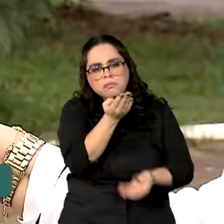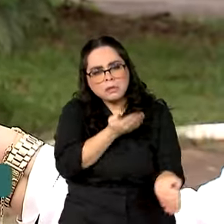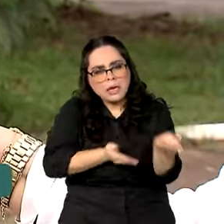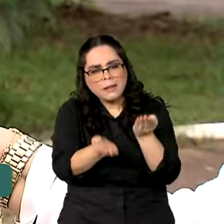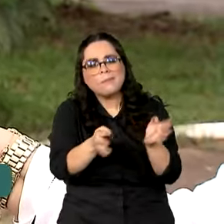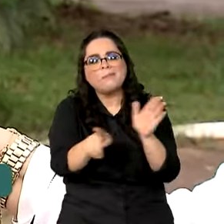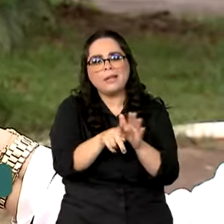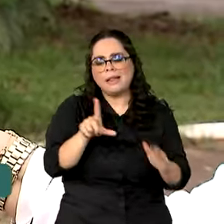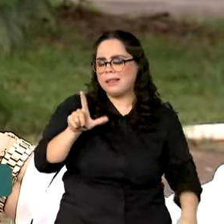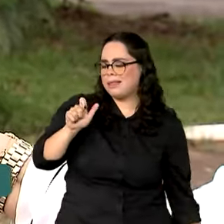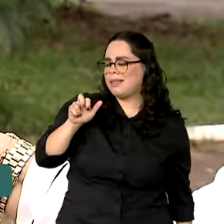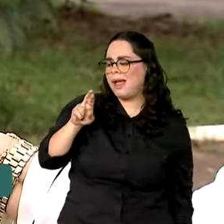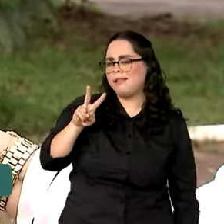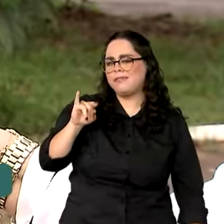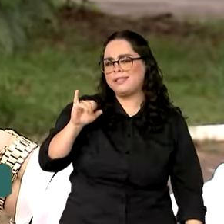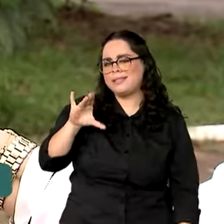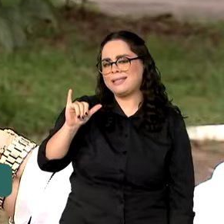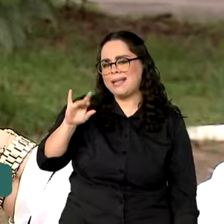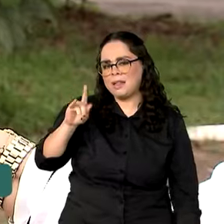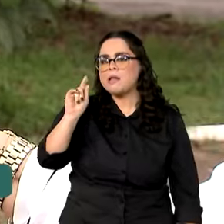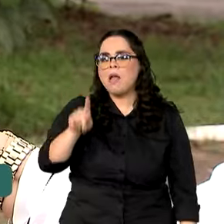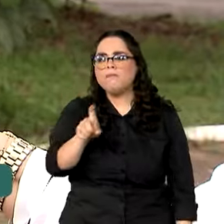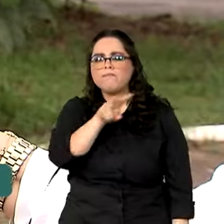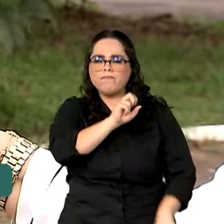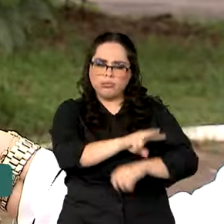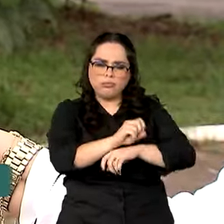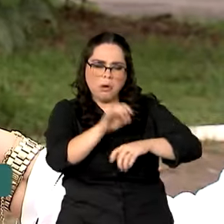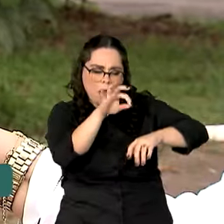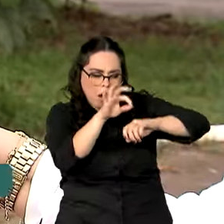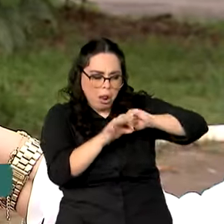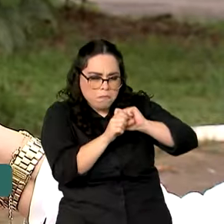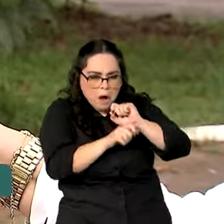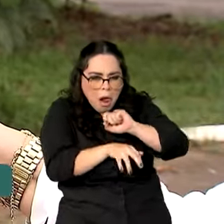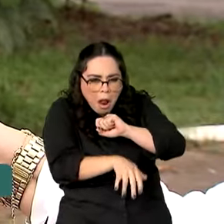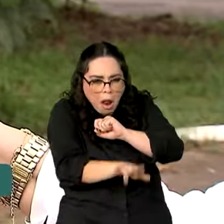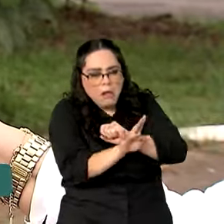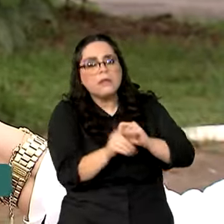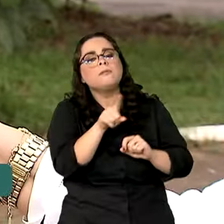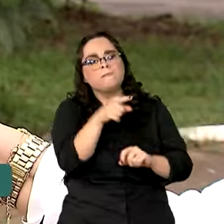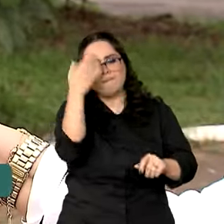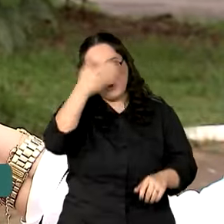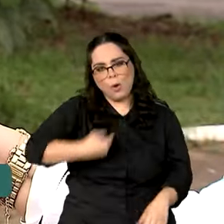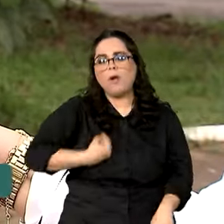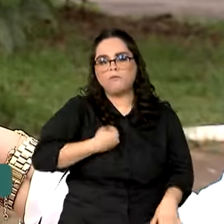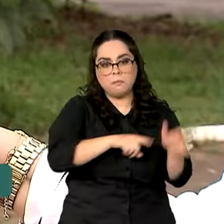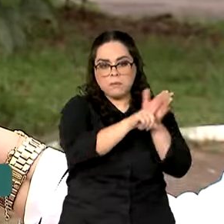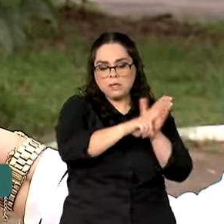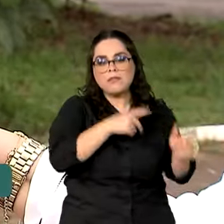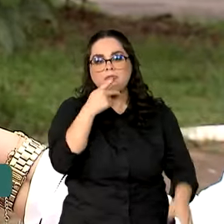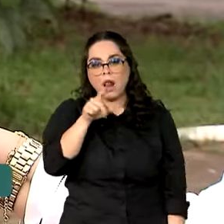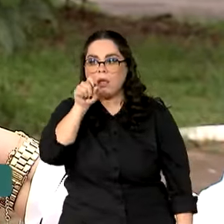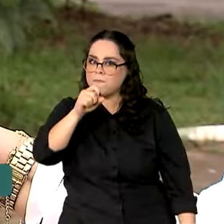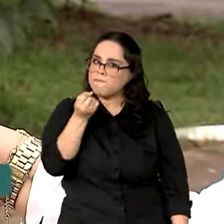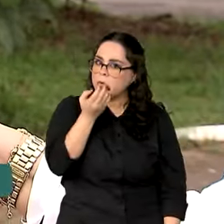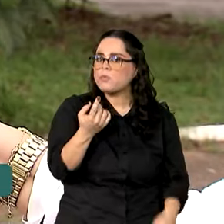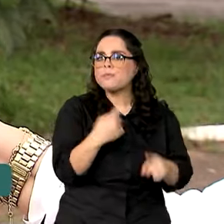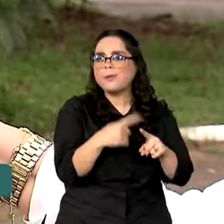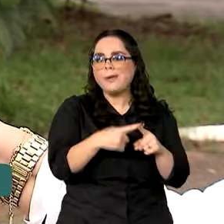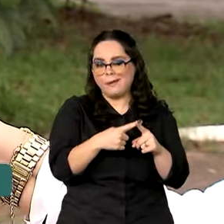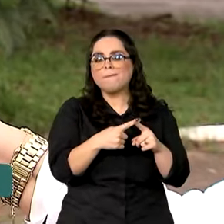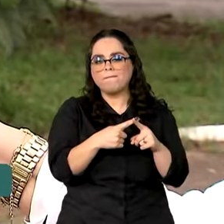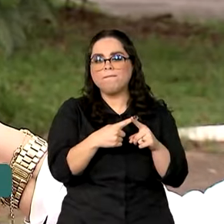larvicida que a gente tem hoje, que tem estudos que comprovam que ele é eficaz por